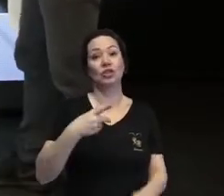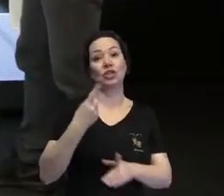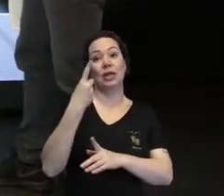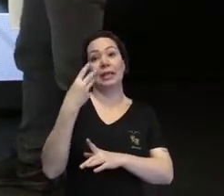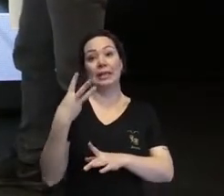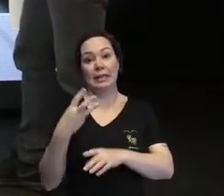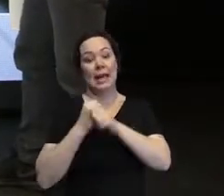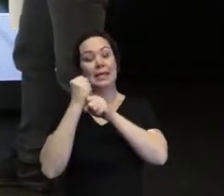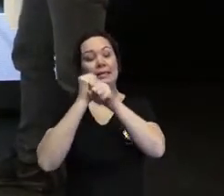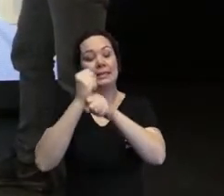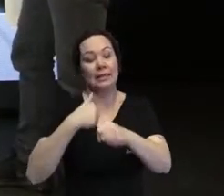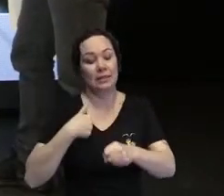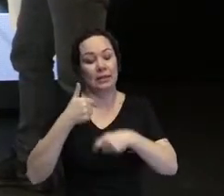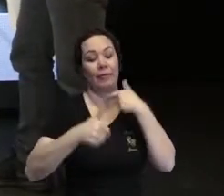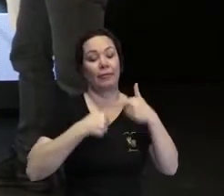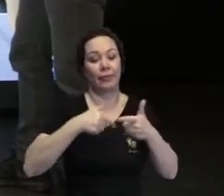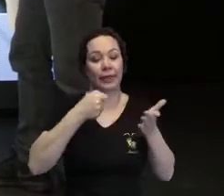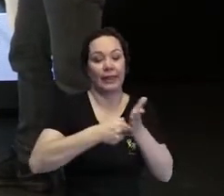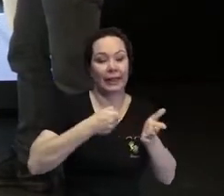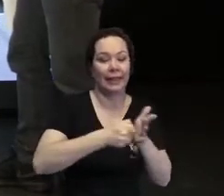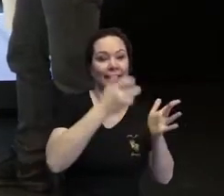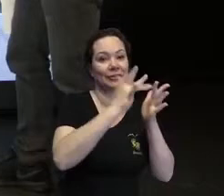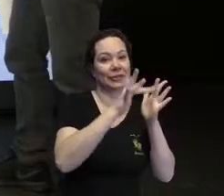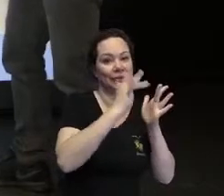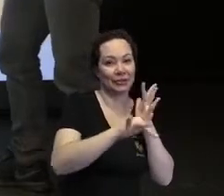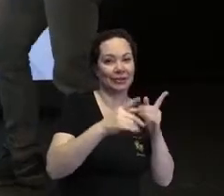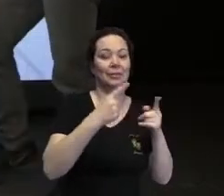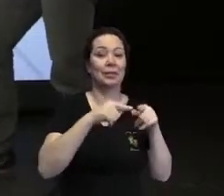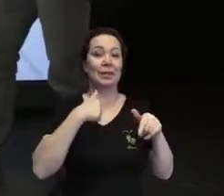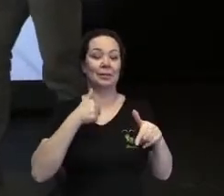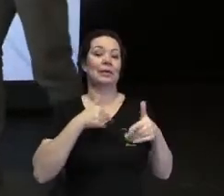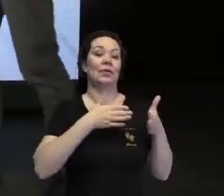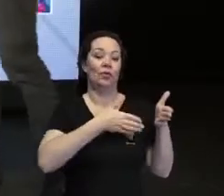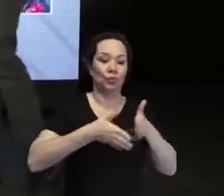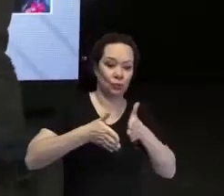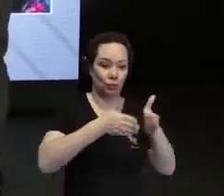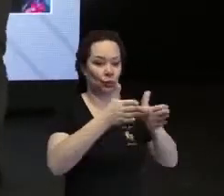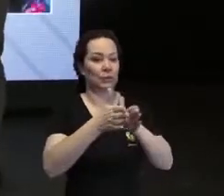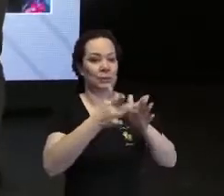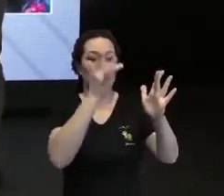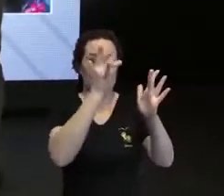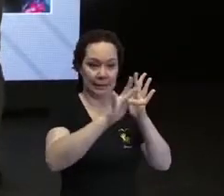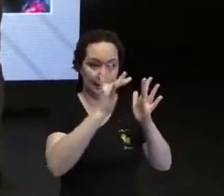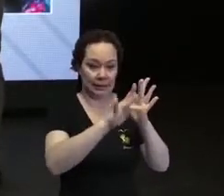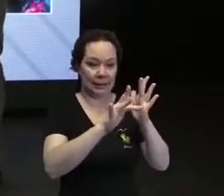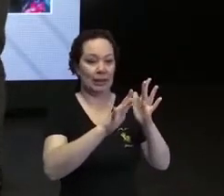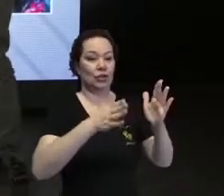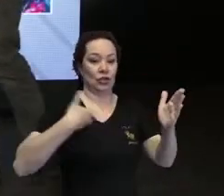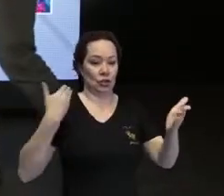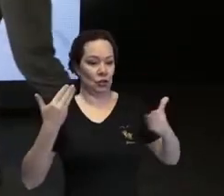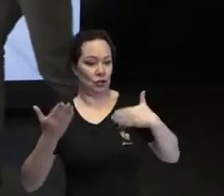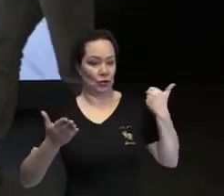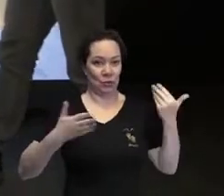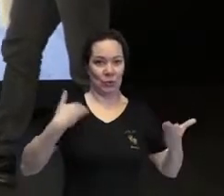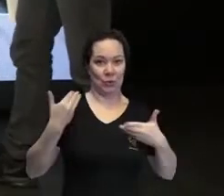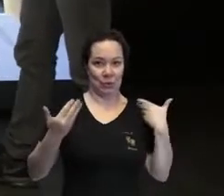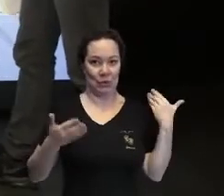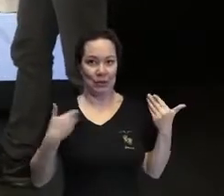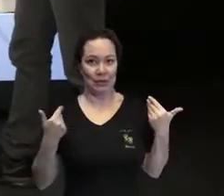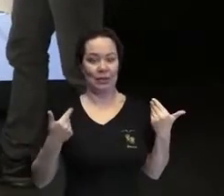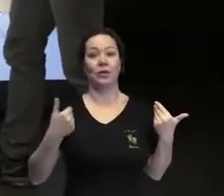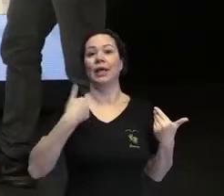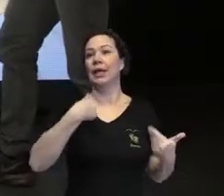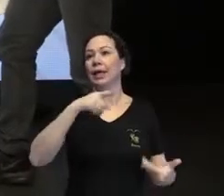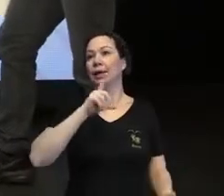desconstrução, viu, Catarina? E nessa minha caminhada pela desconstrução, teve muitas vezes, e eu não me